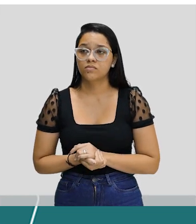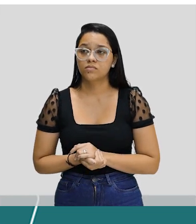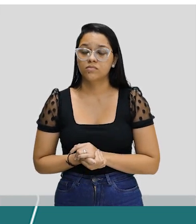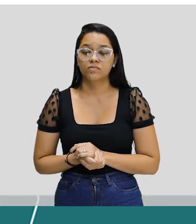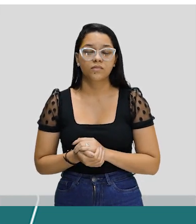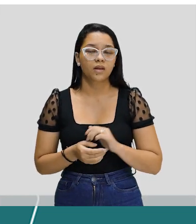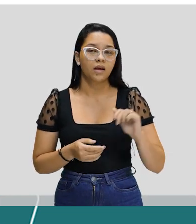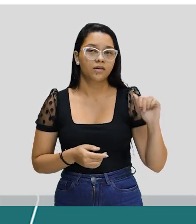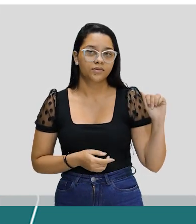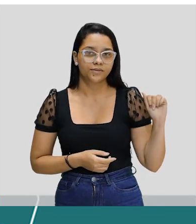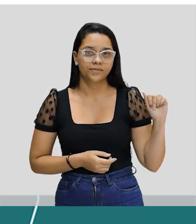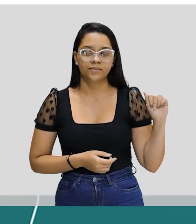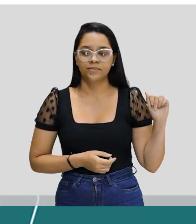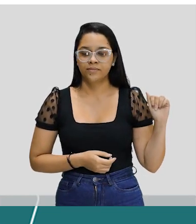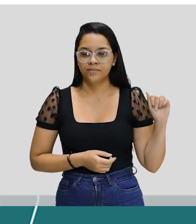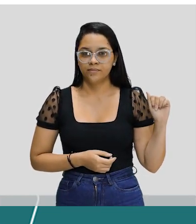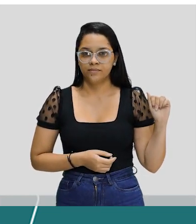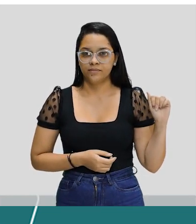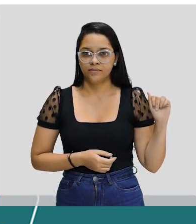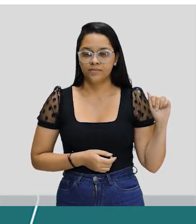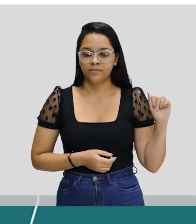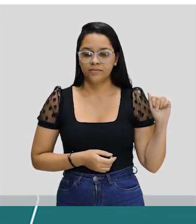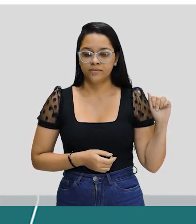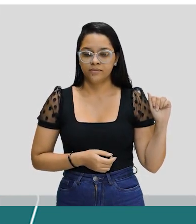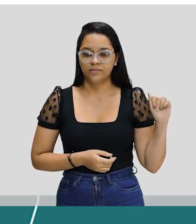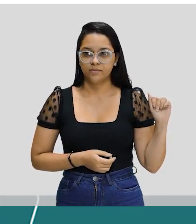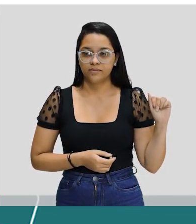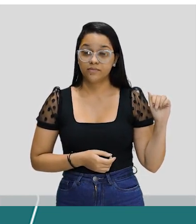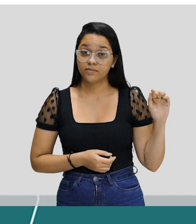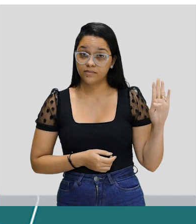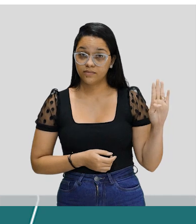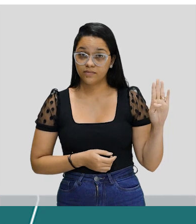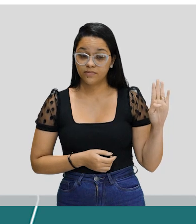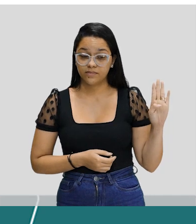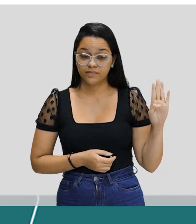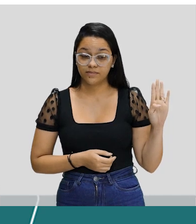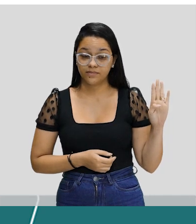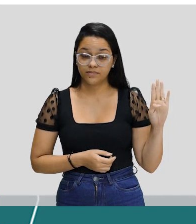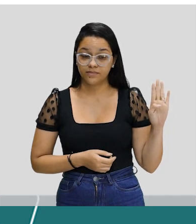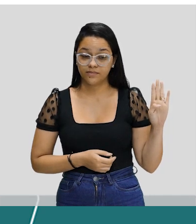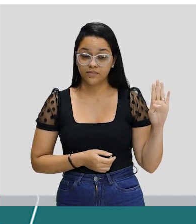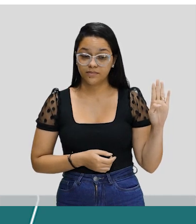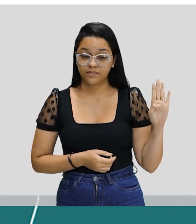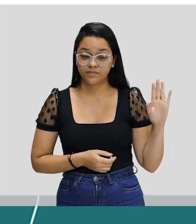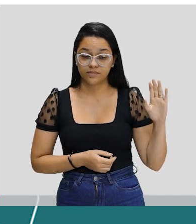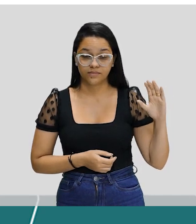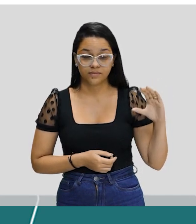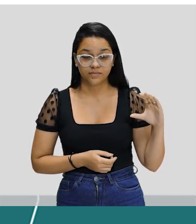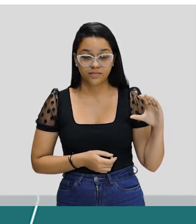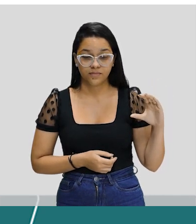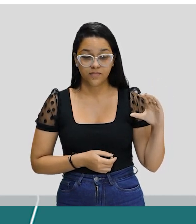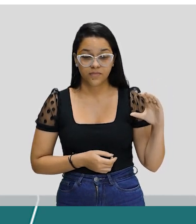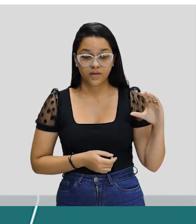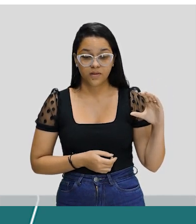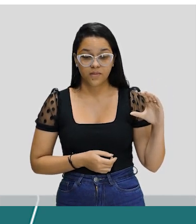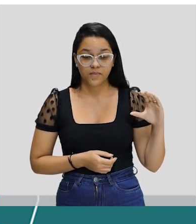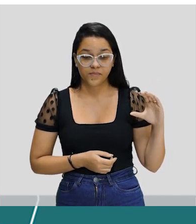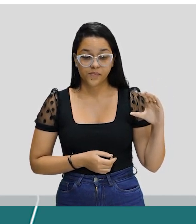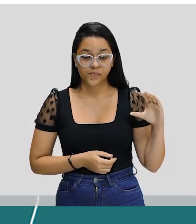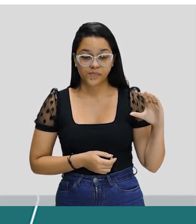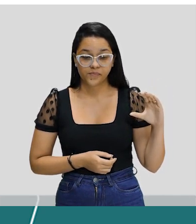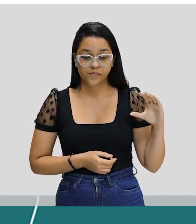Letra A, adição e oposição. Letra B, adição e conclusão. Letra C,